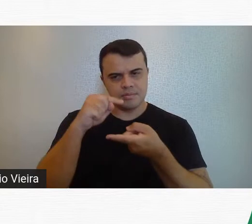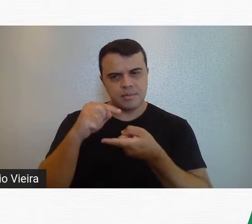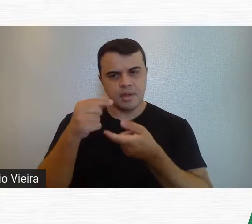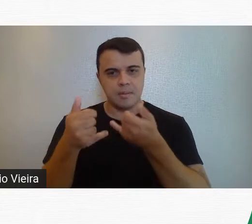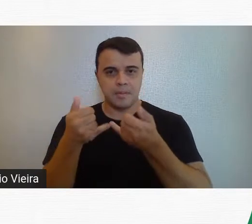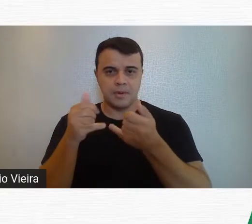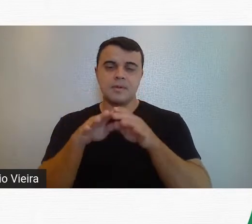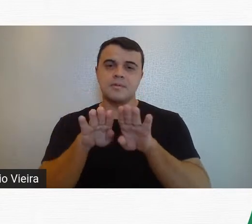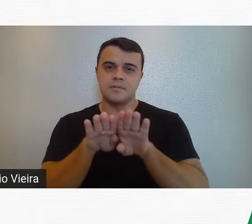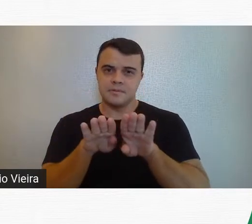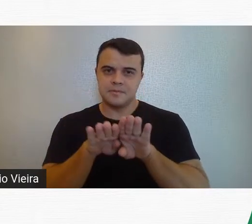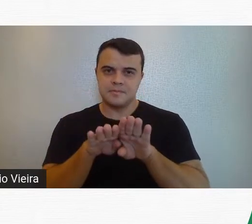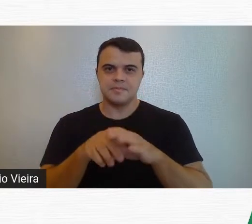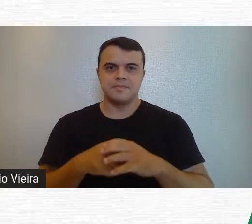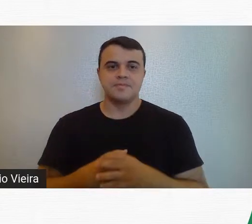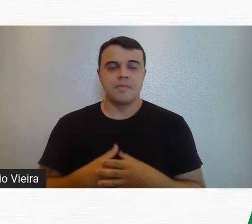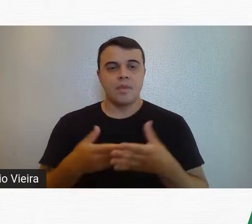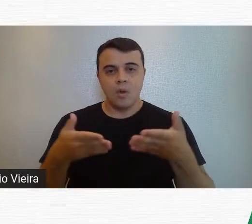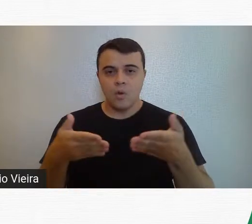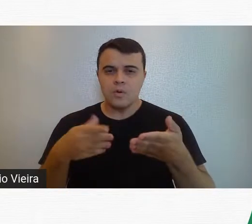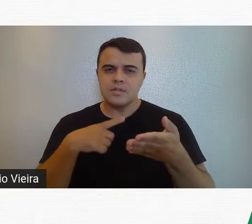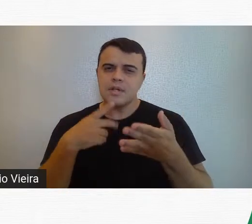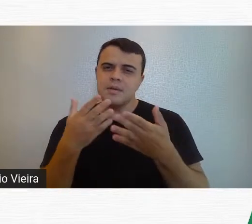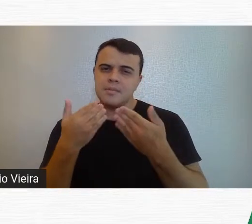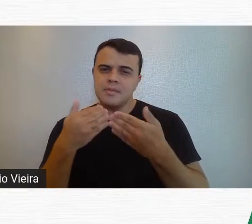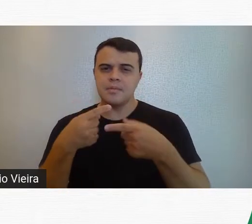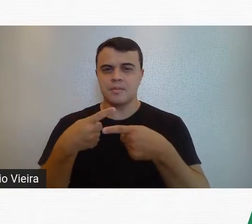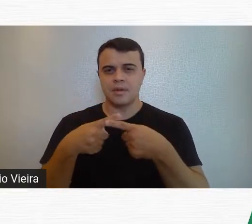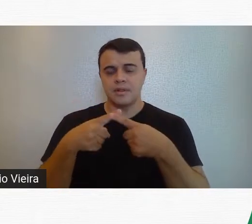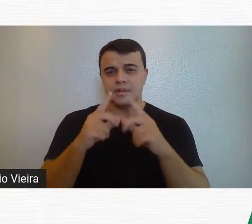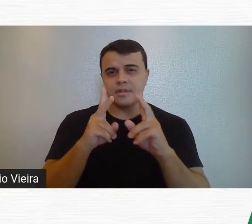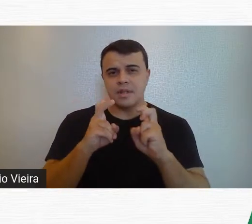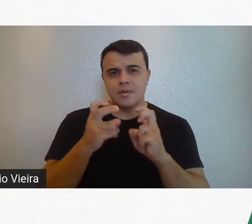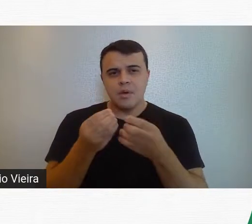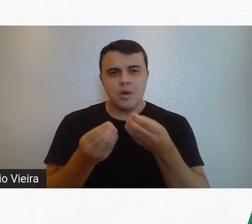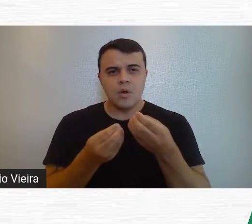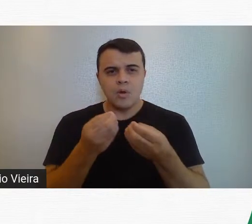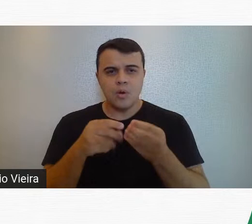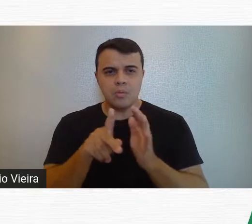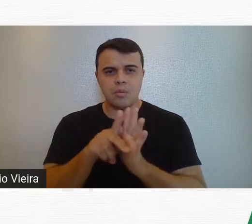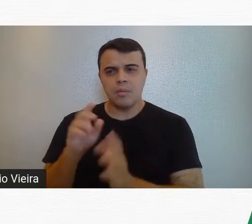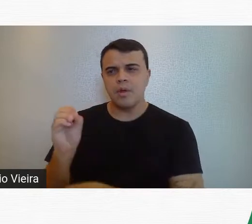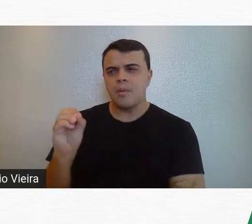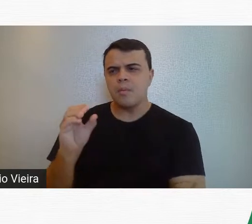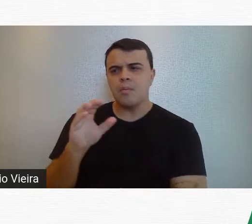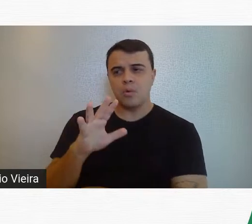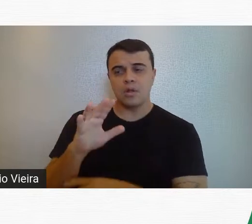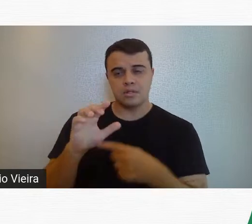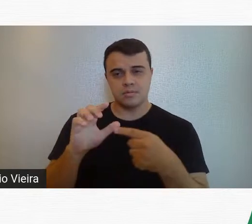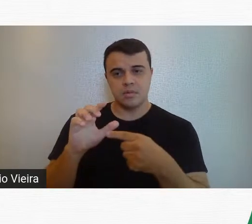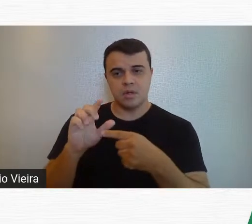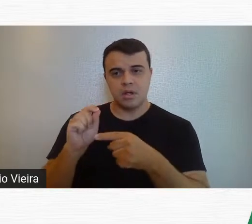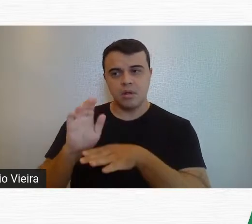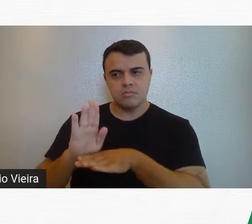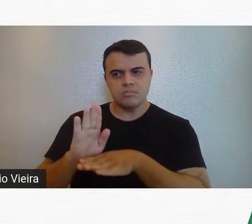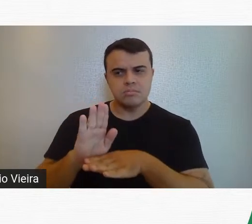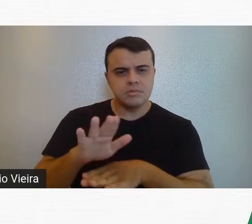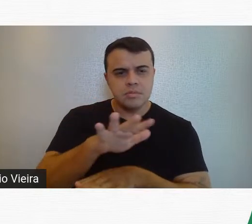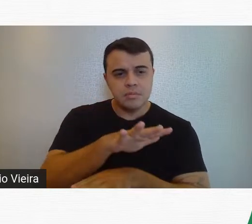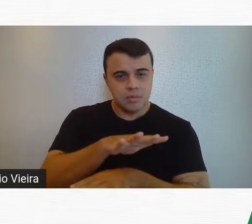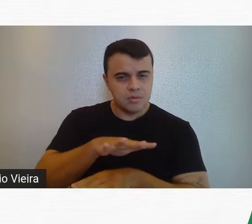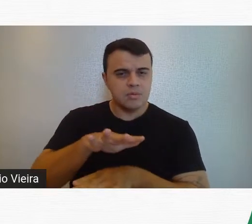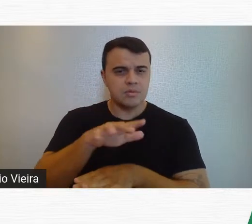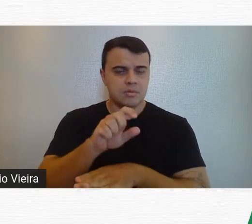brinquedos. Hoje a gente vai bater um papo sobre como o espírito do modernismo se projetou nas produções